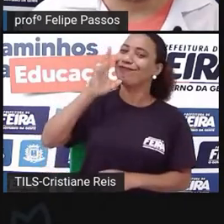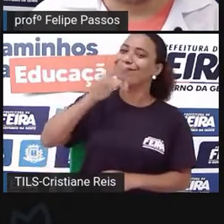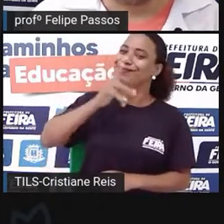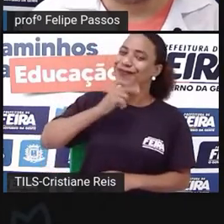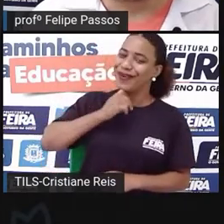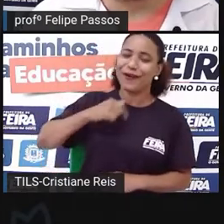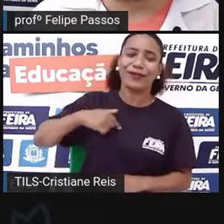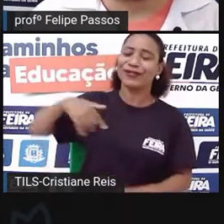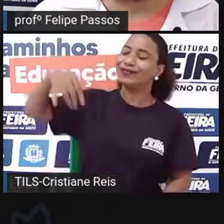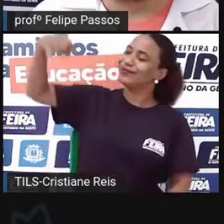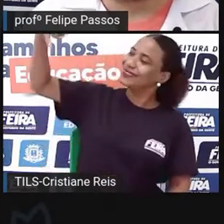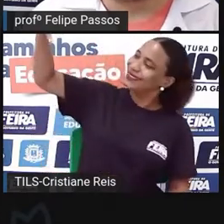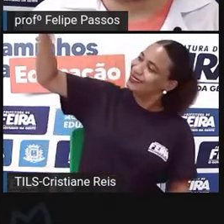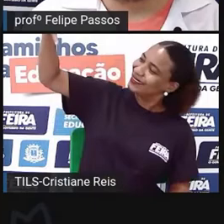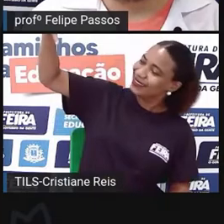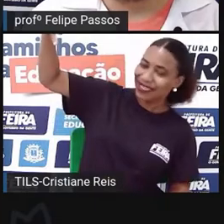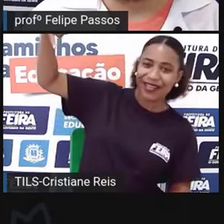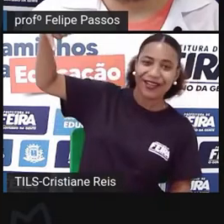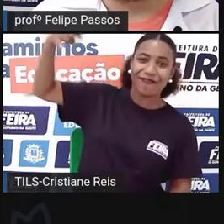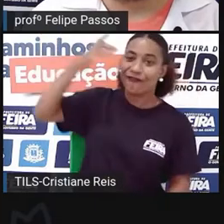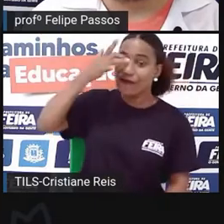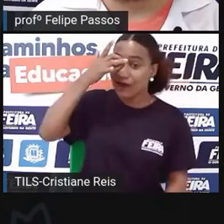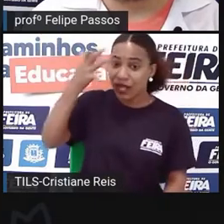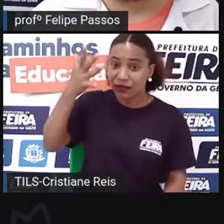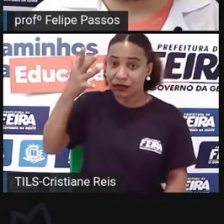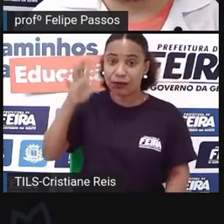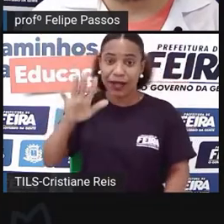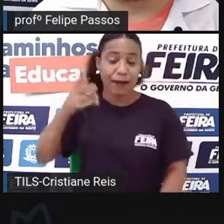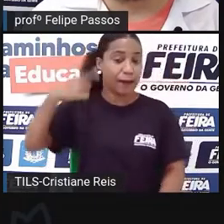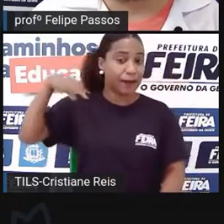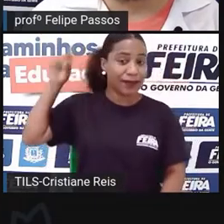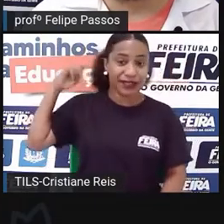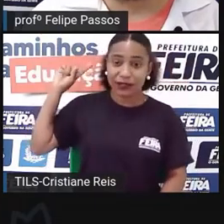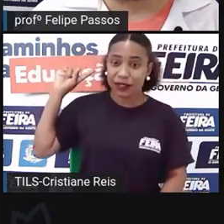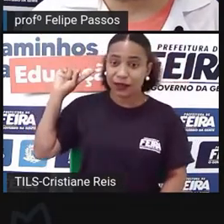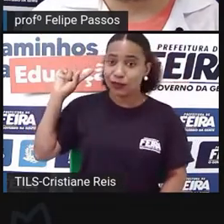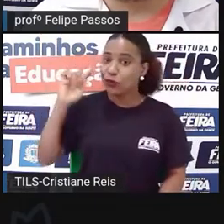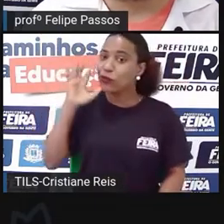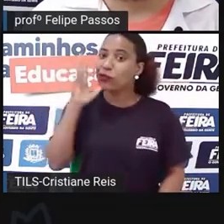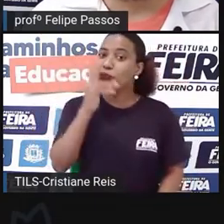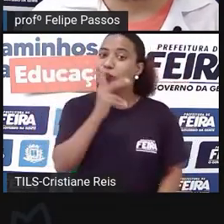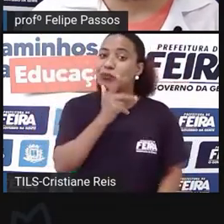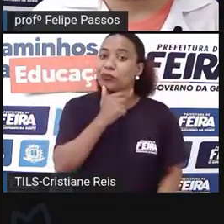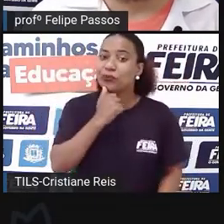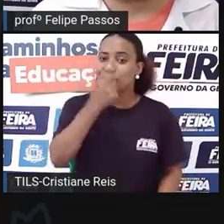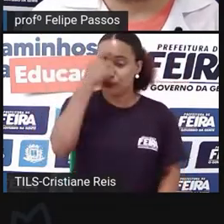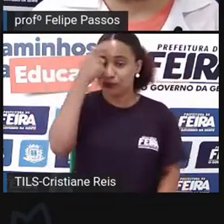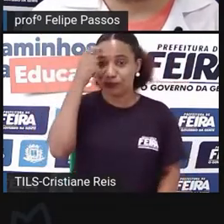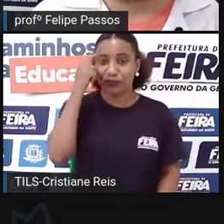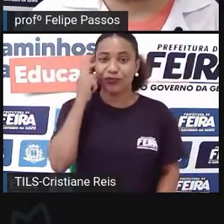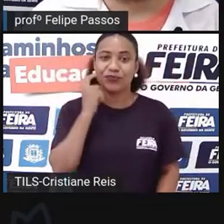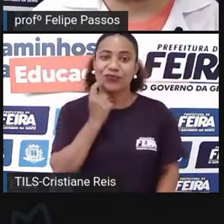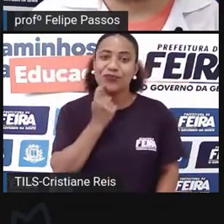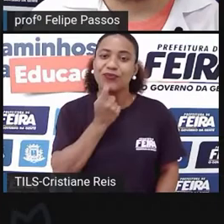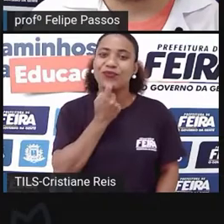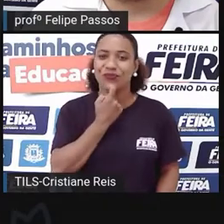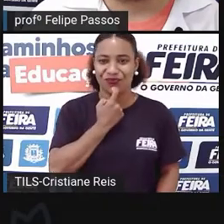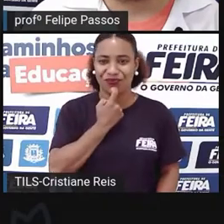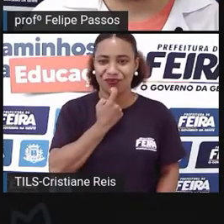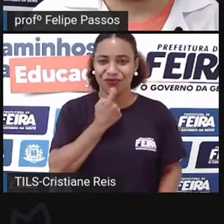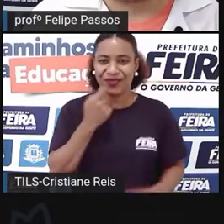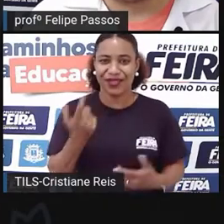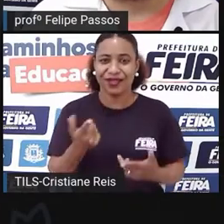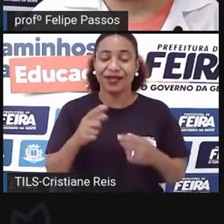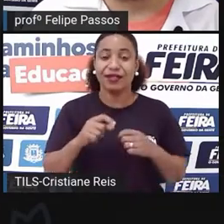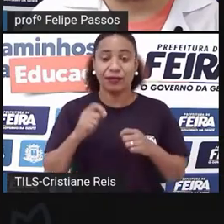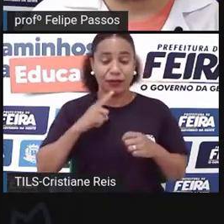de... a forma com que a imagem era gravada e tinha uma dificuldade nessa sensibilidade para se captar essa